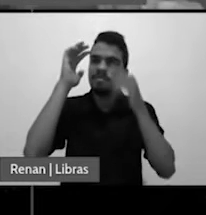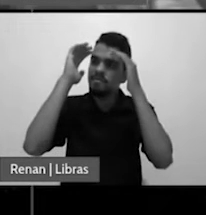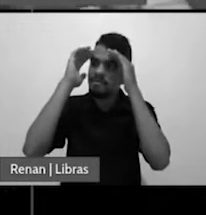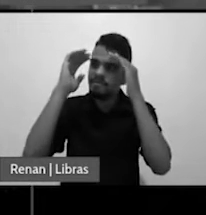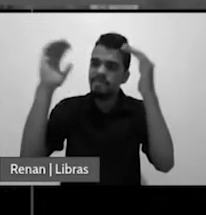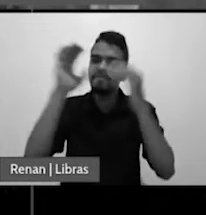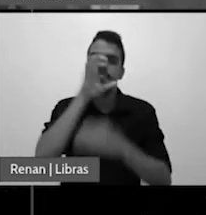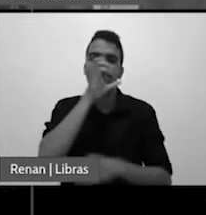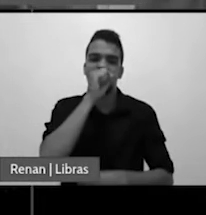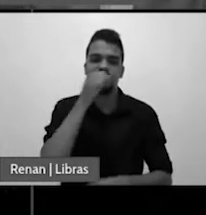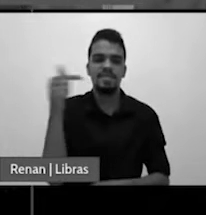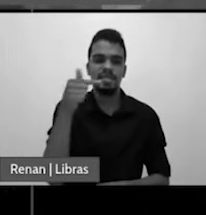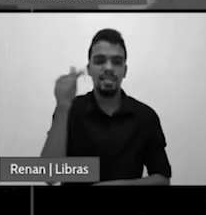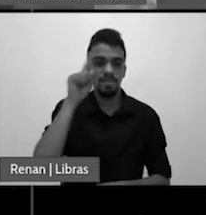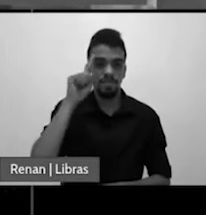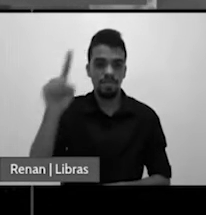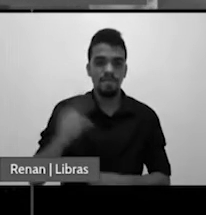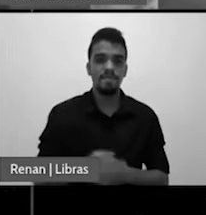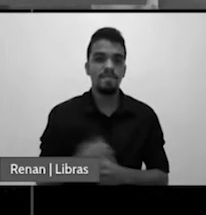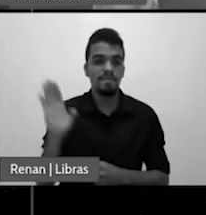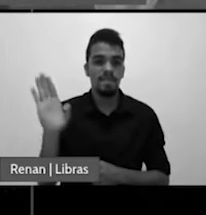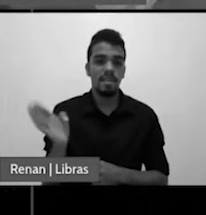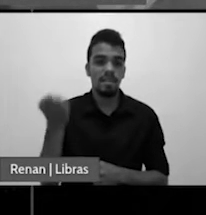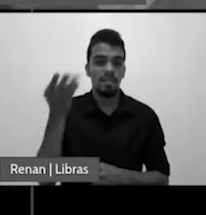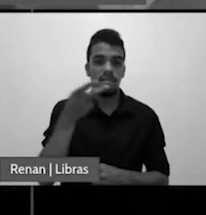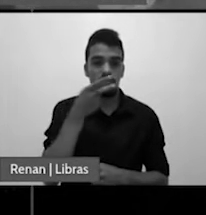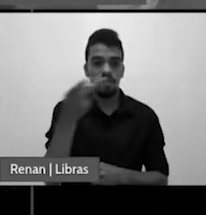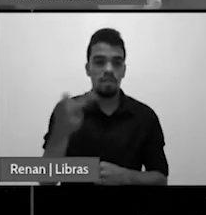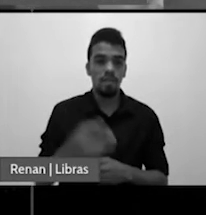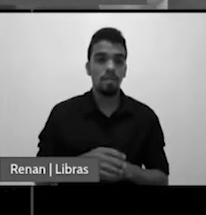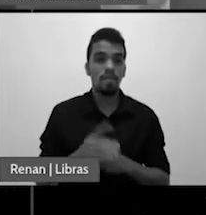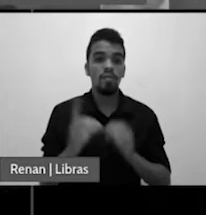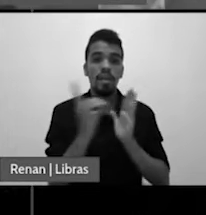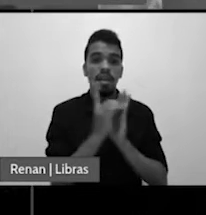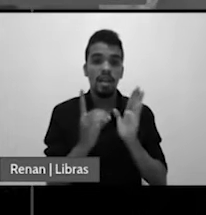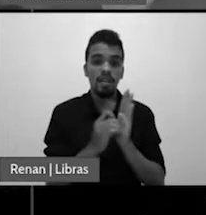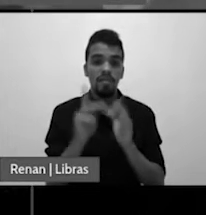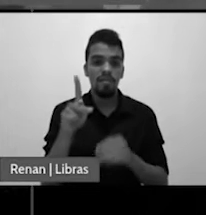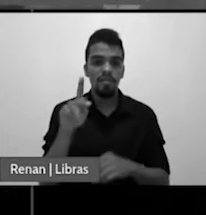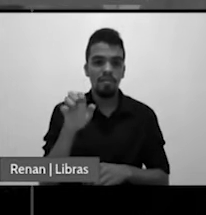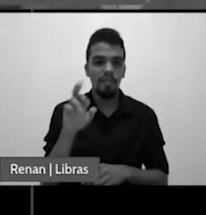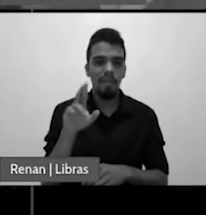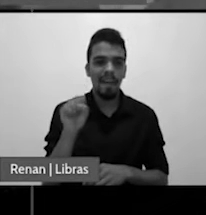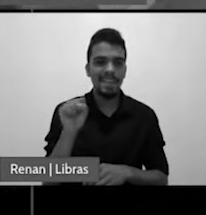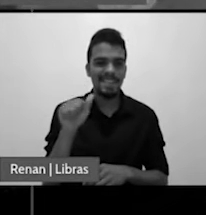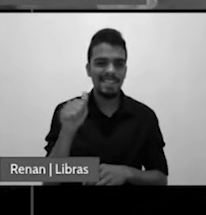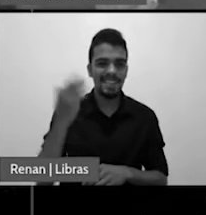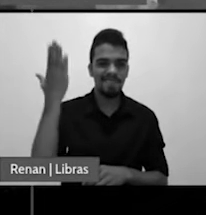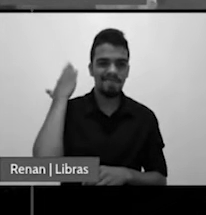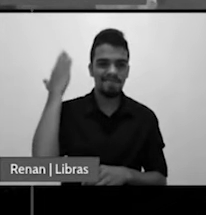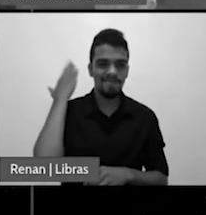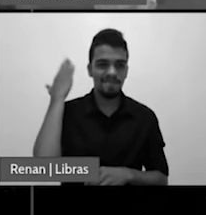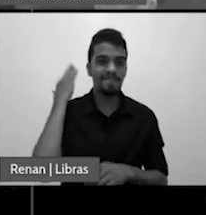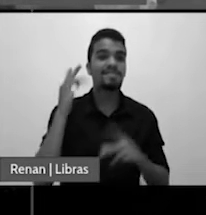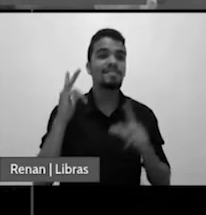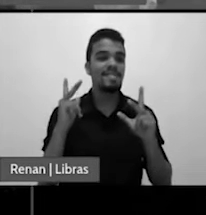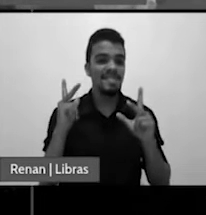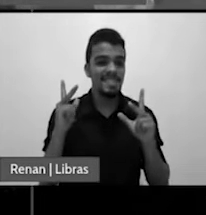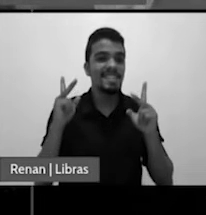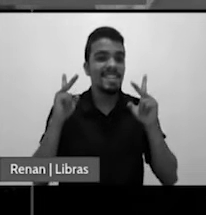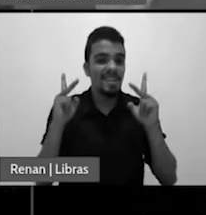interessante que Ellen White diz que o decreto dos persas para eliminar os judeus da persa foi uma espécie de decreto